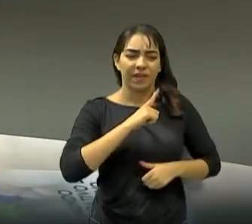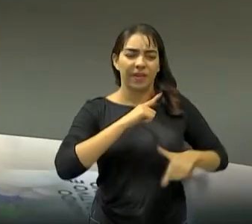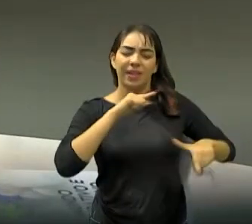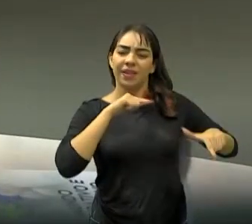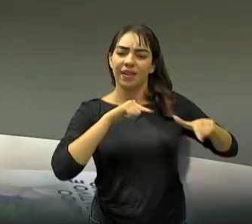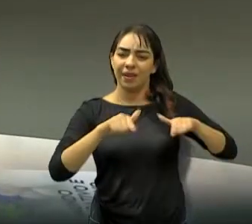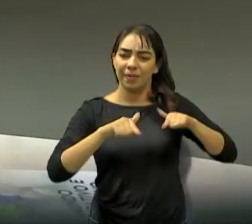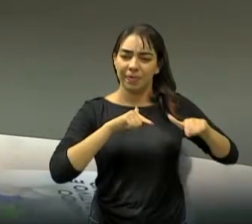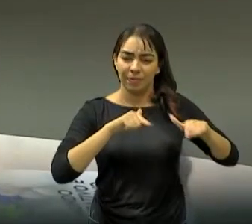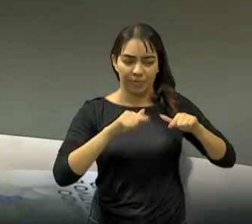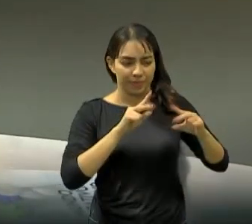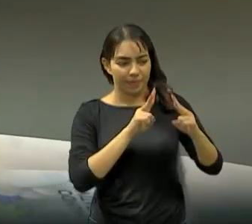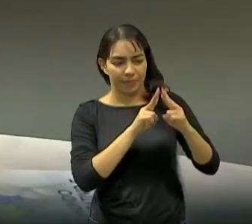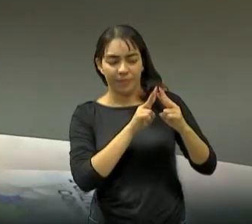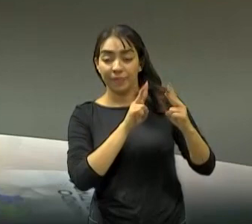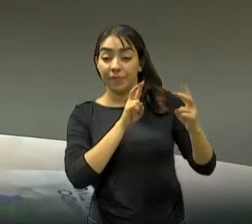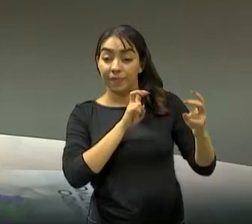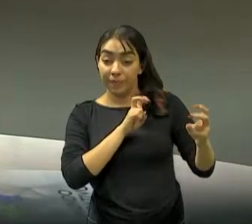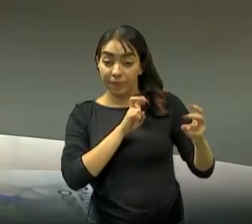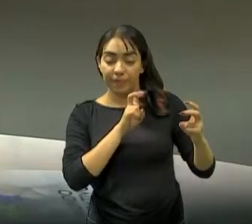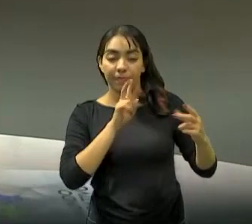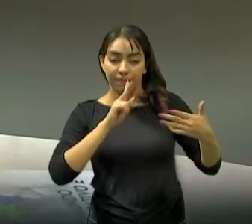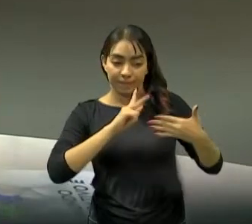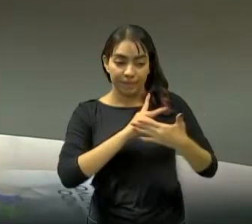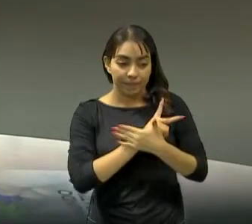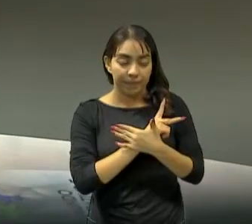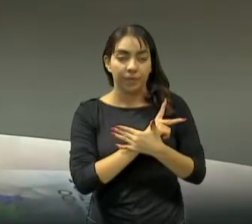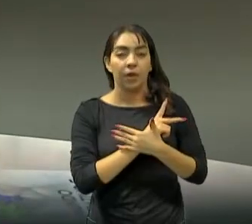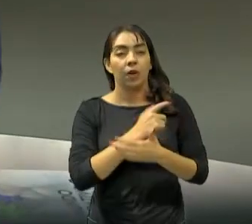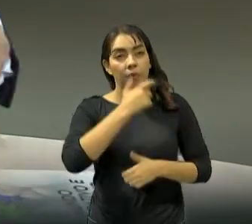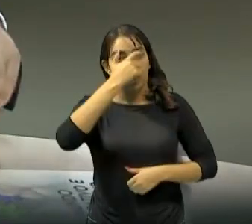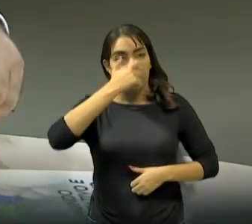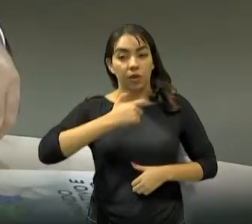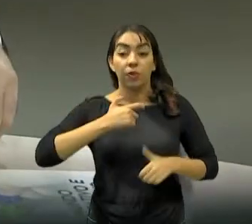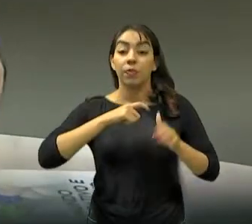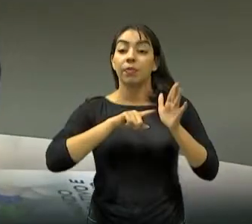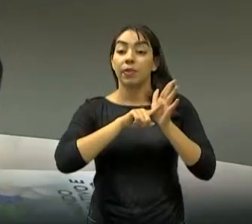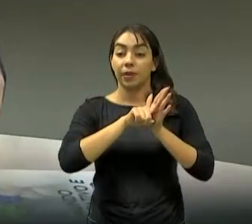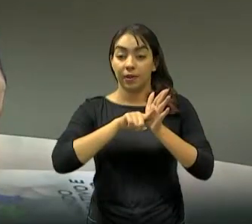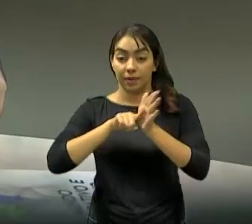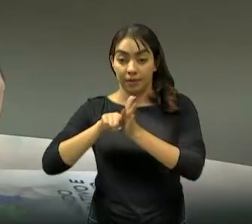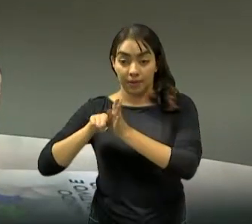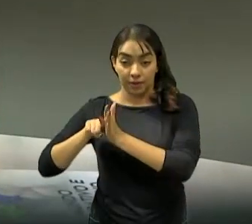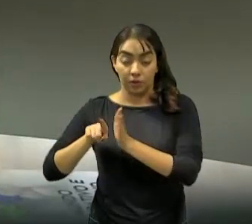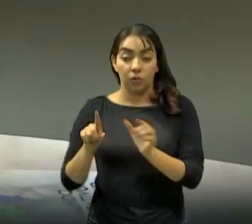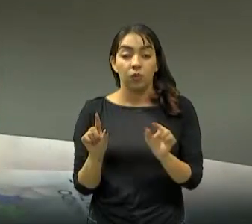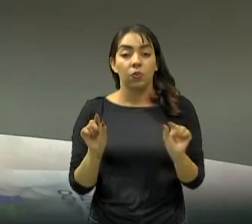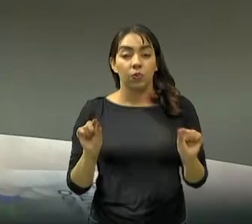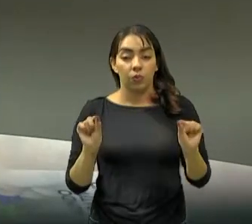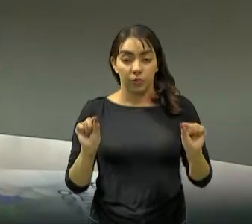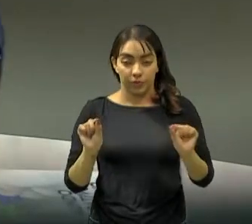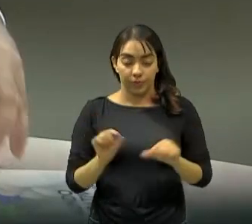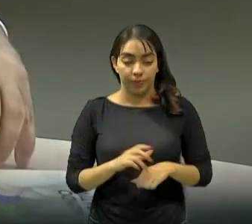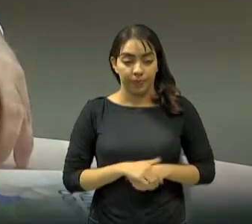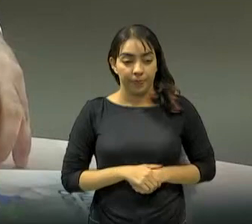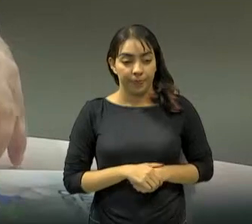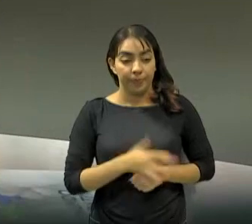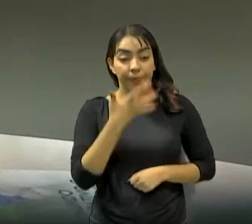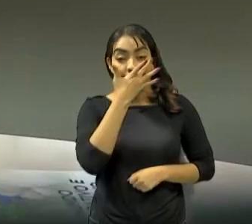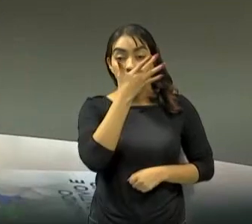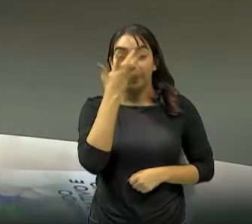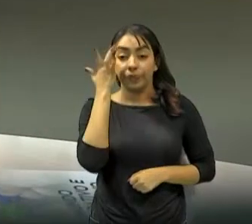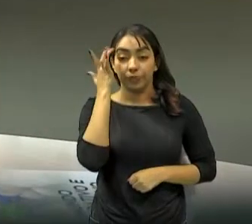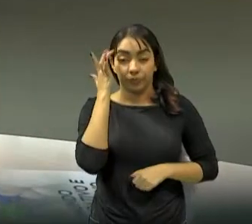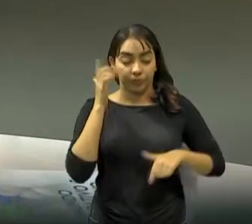experiências, lendo e que a gente passou também por isso, que no momento do home office, ou seja, as pessoas que estavam em casa, elas